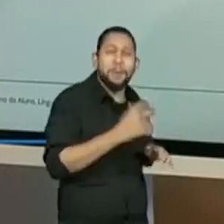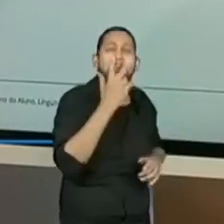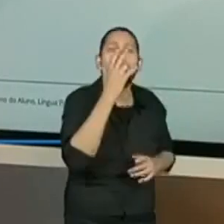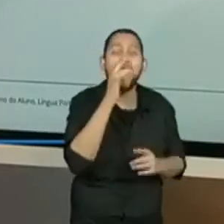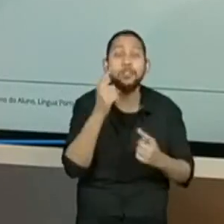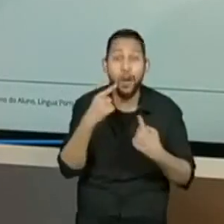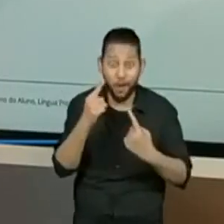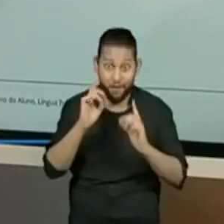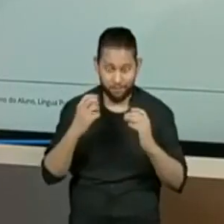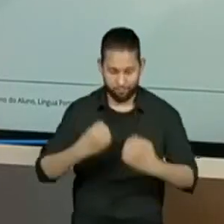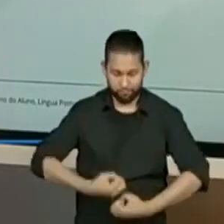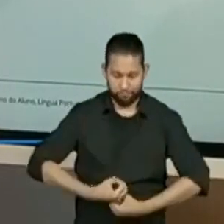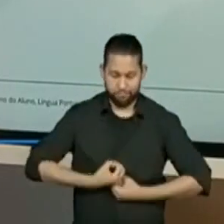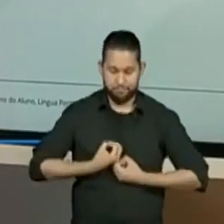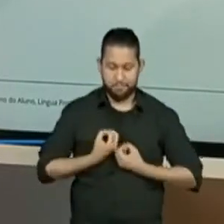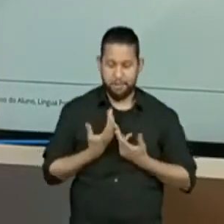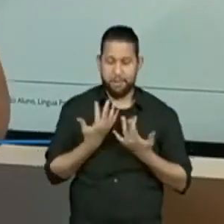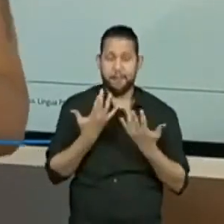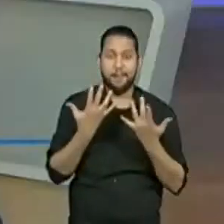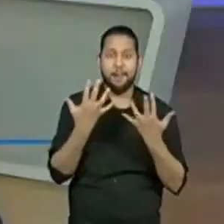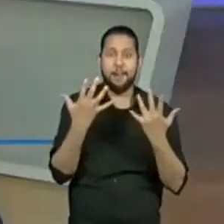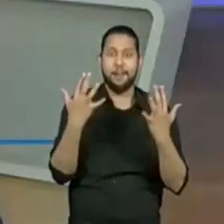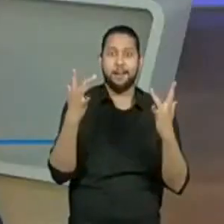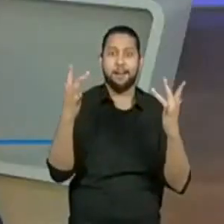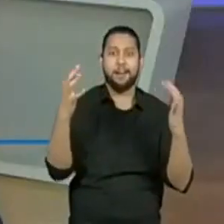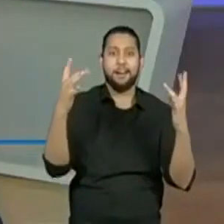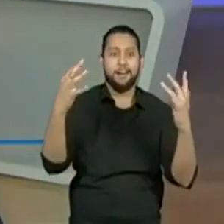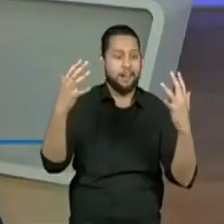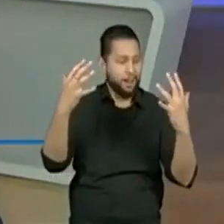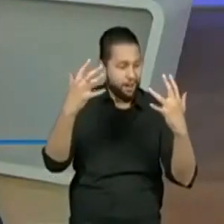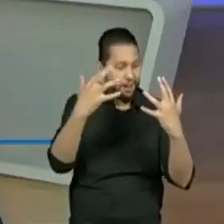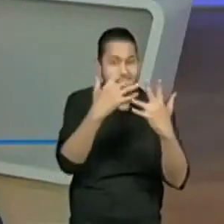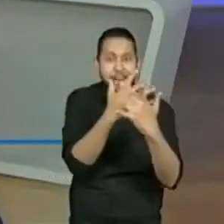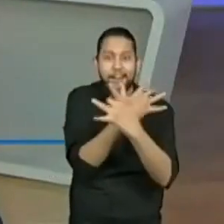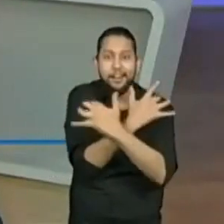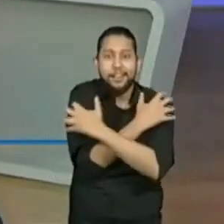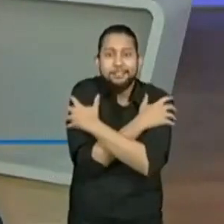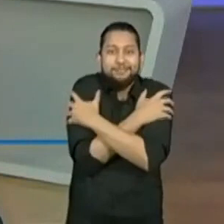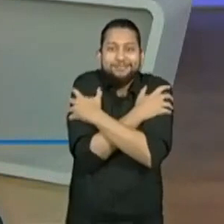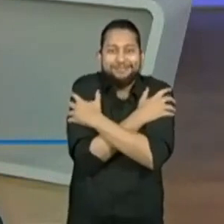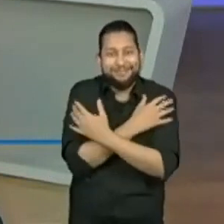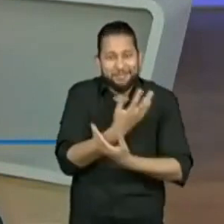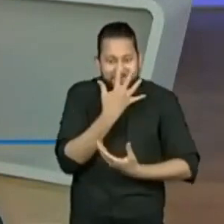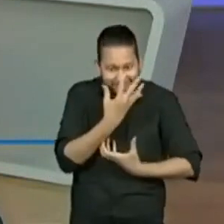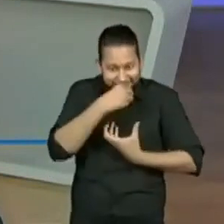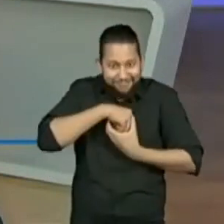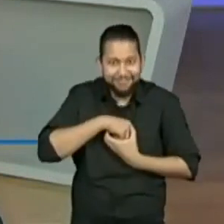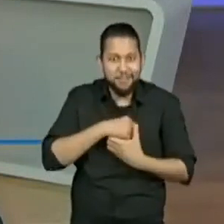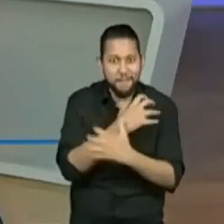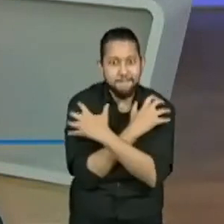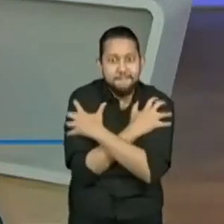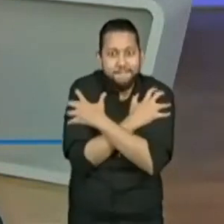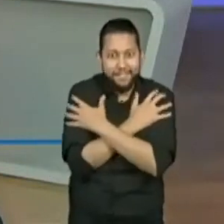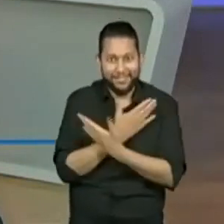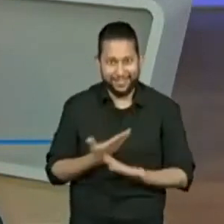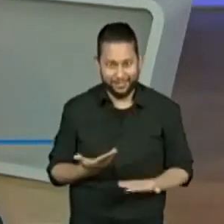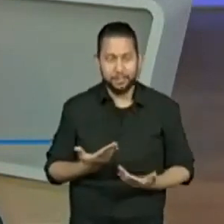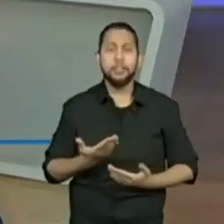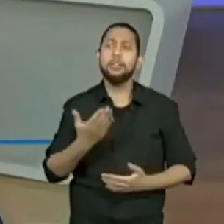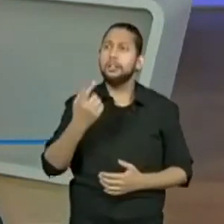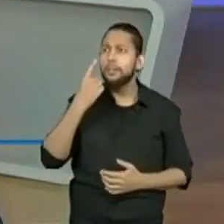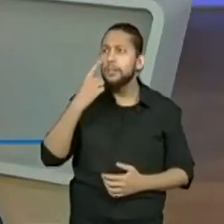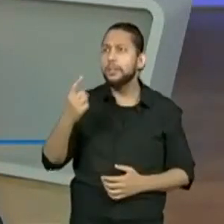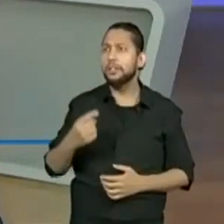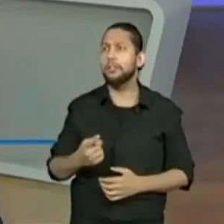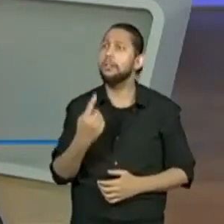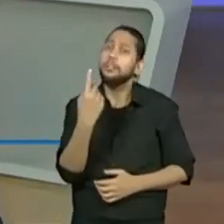envolvido naquele poema. Ou naquela poesia. O pessoal falando, ó, aluno Pedro, Ana Júlia, o